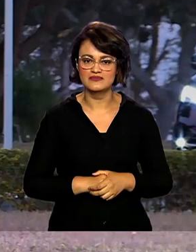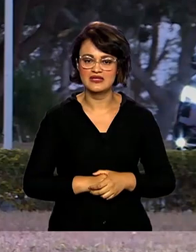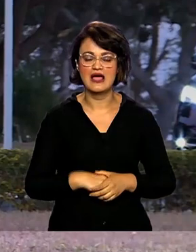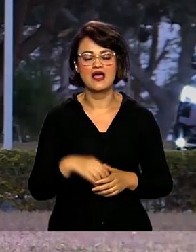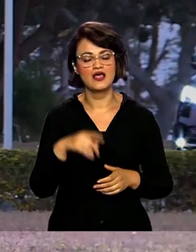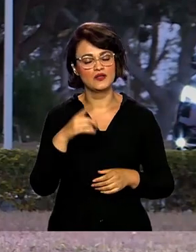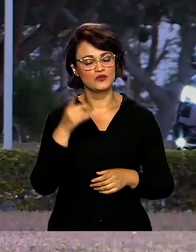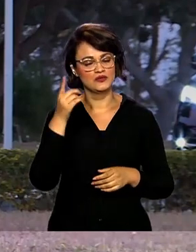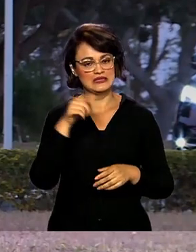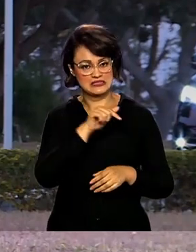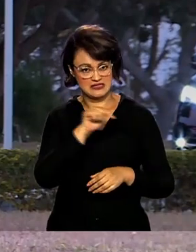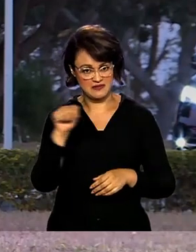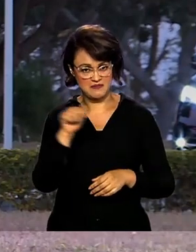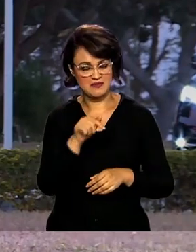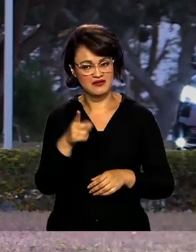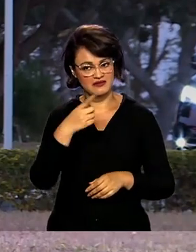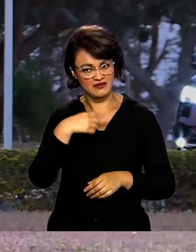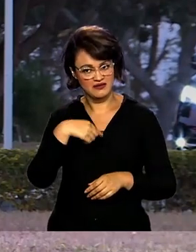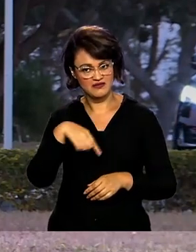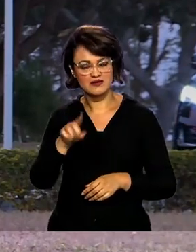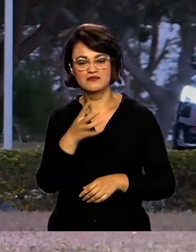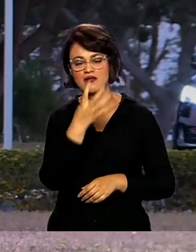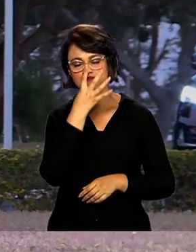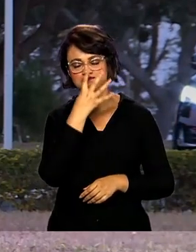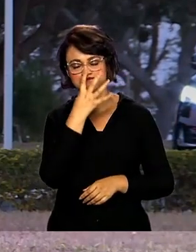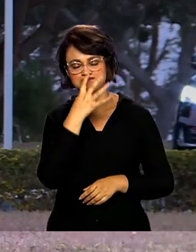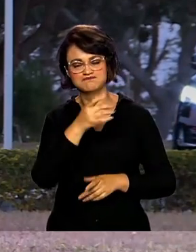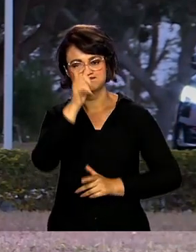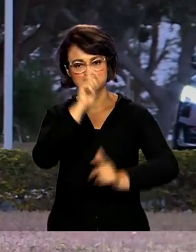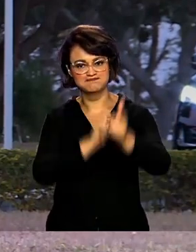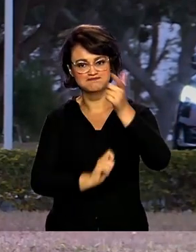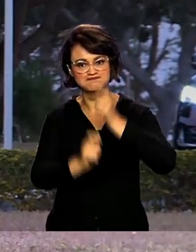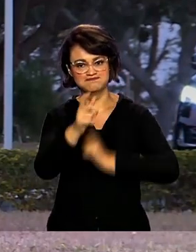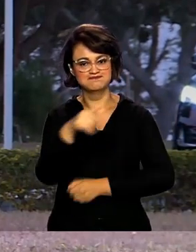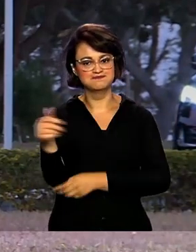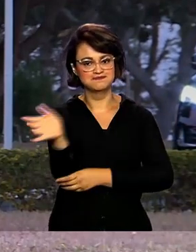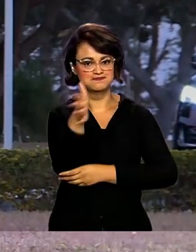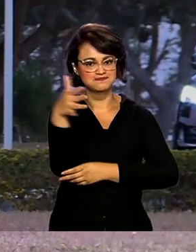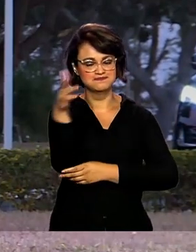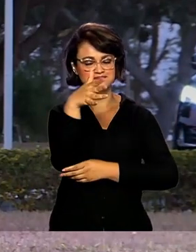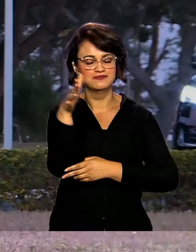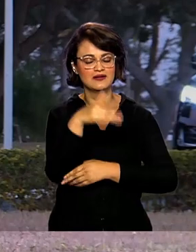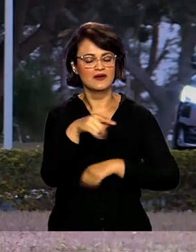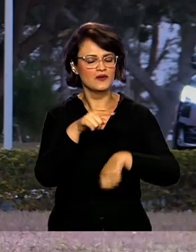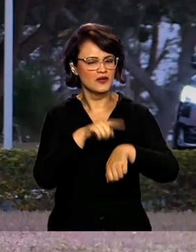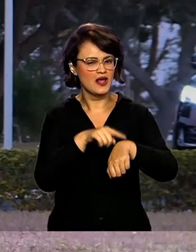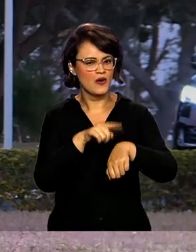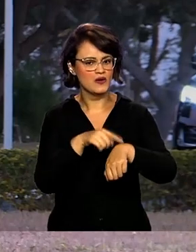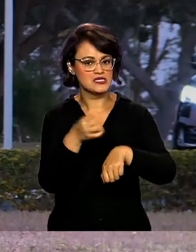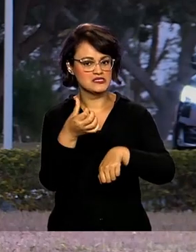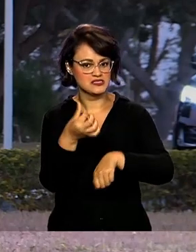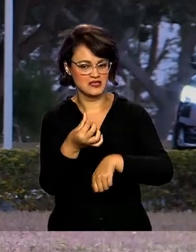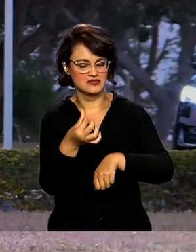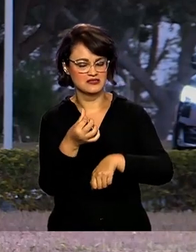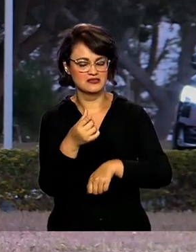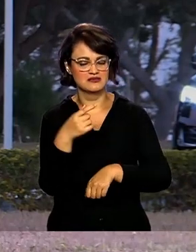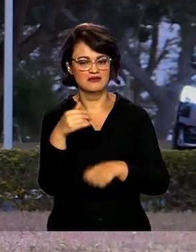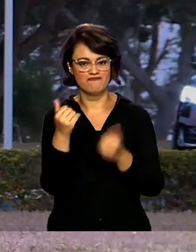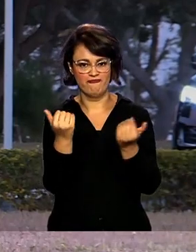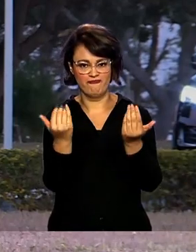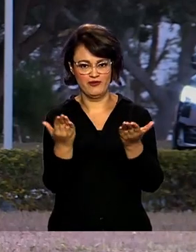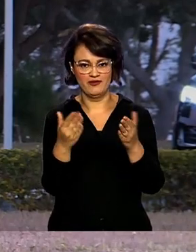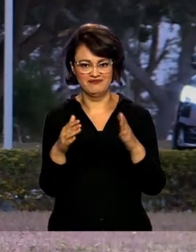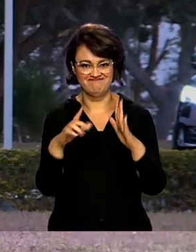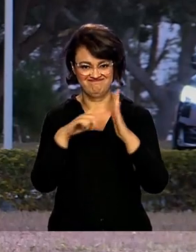tem saído essa semana para acompanhar a cerimônia de arreamento da bandeira nacional no fim do dia na área externa da Alvorada.